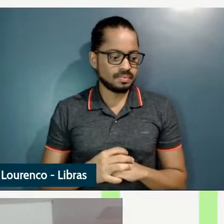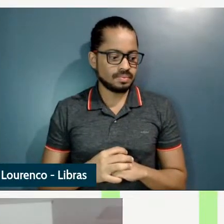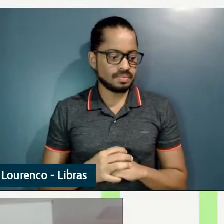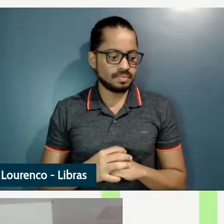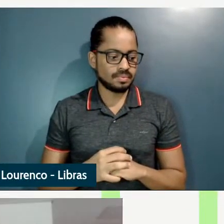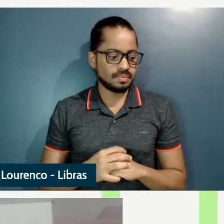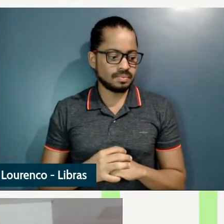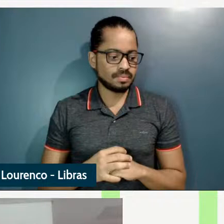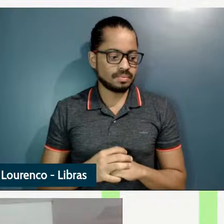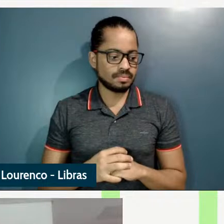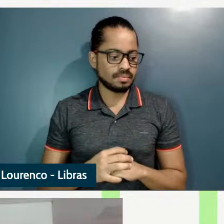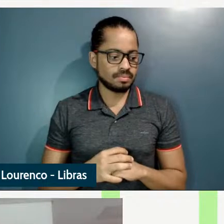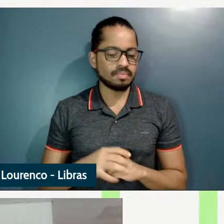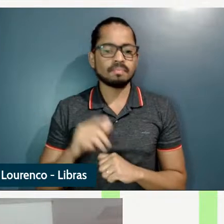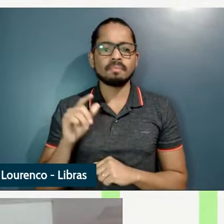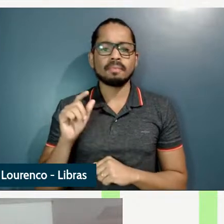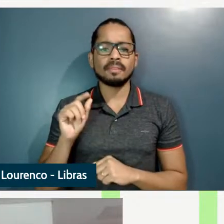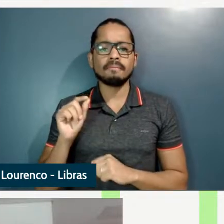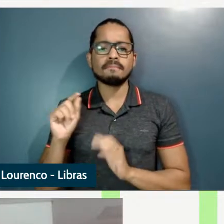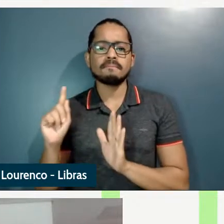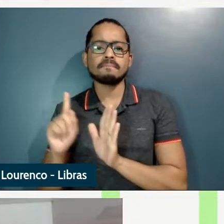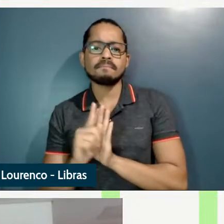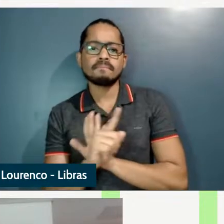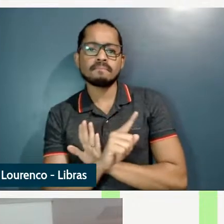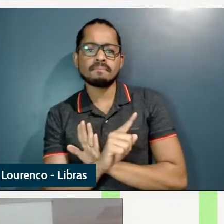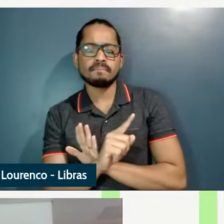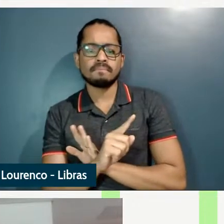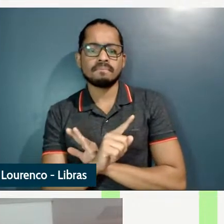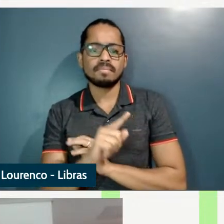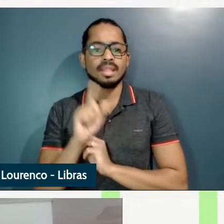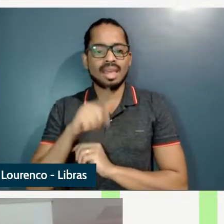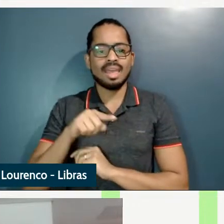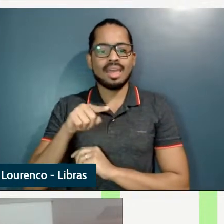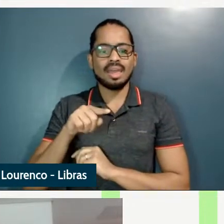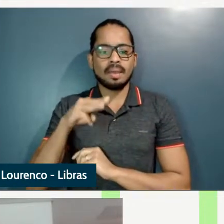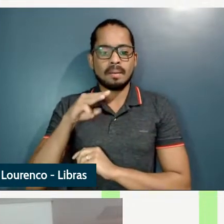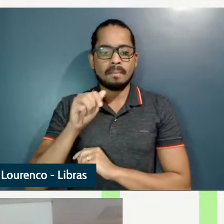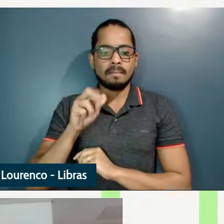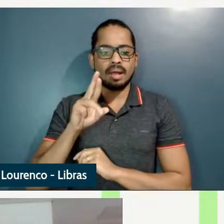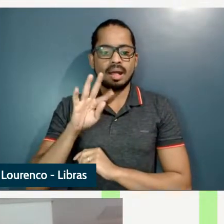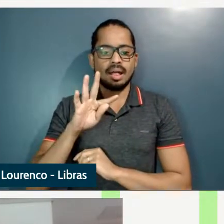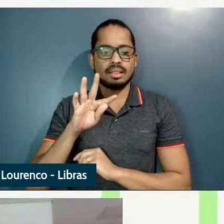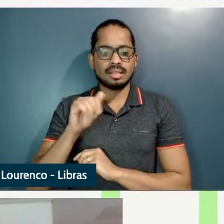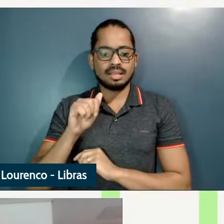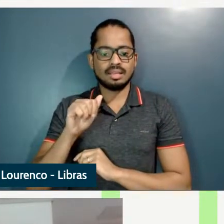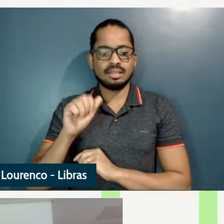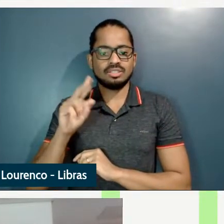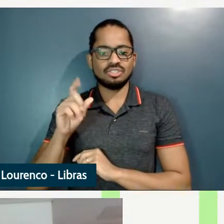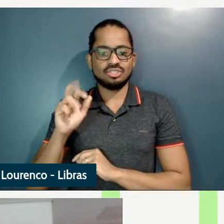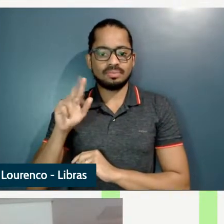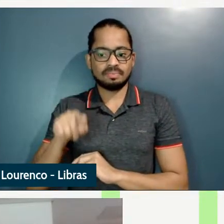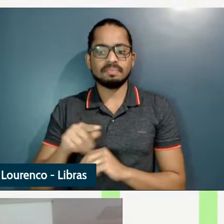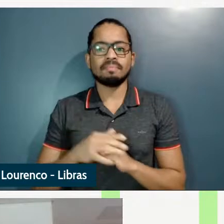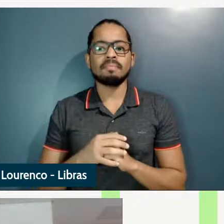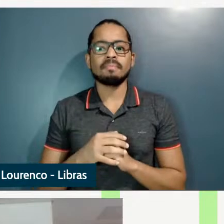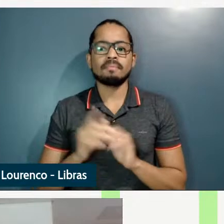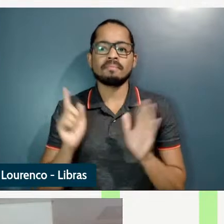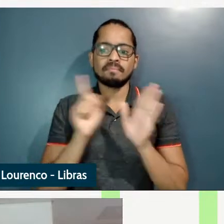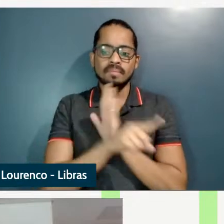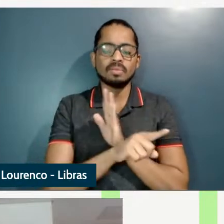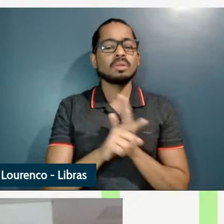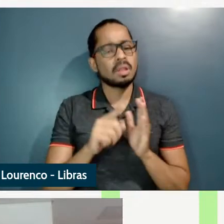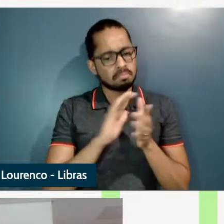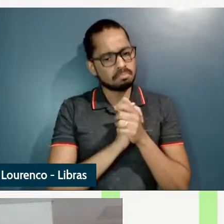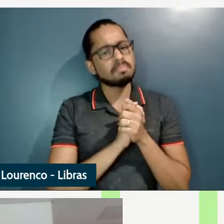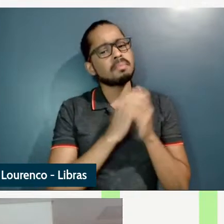foi feita pela é Marta She ela ela te parabeniza